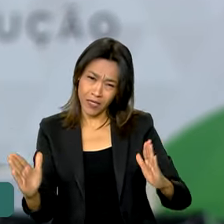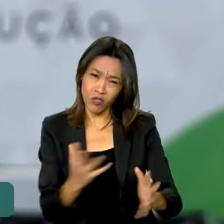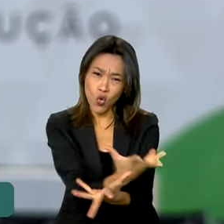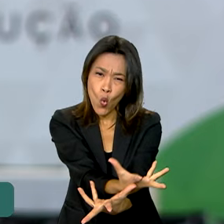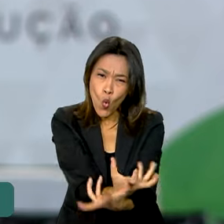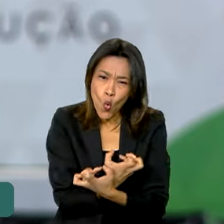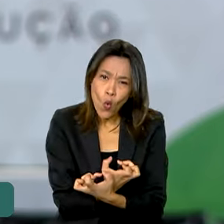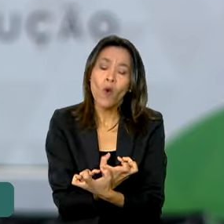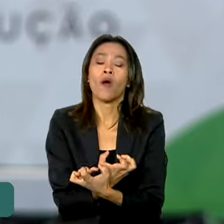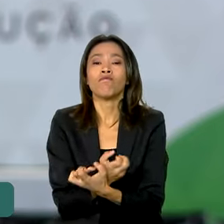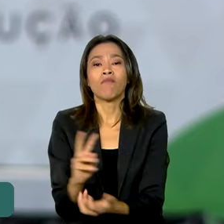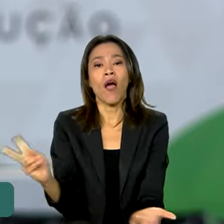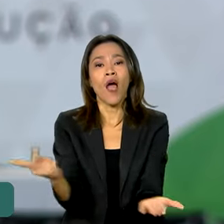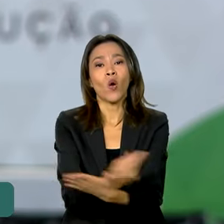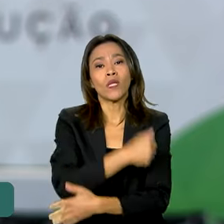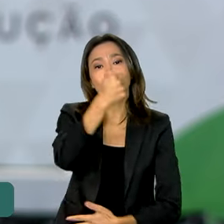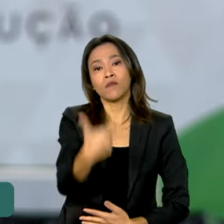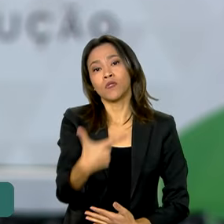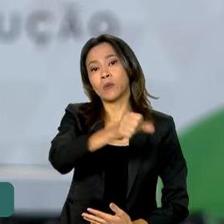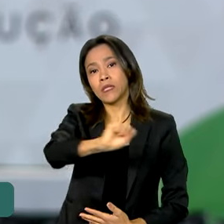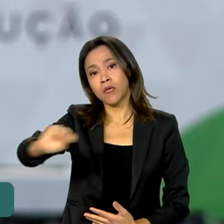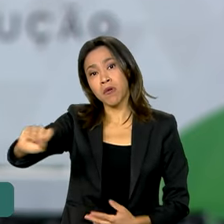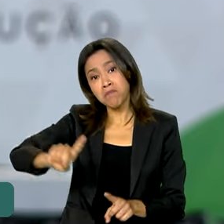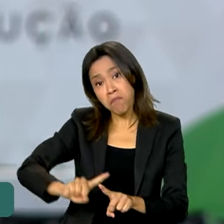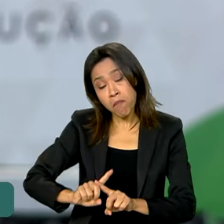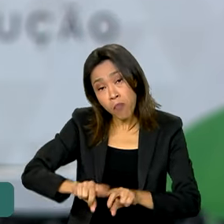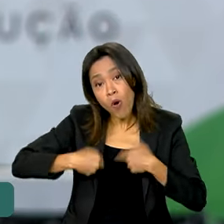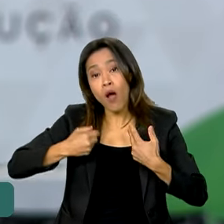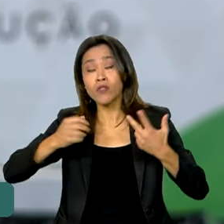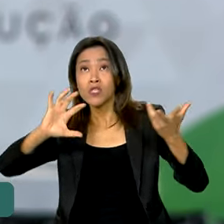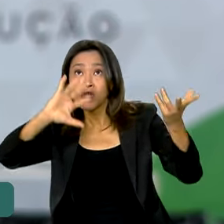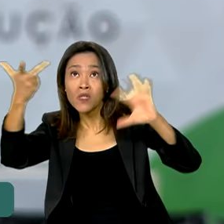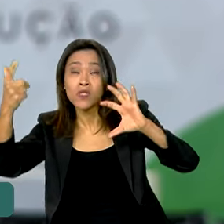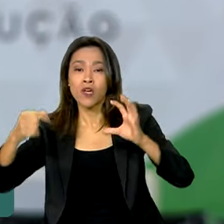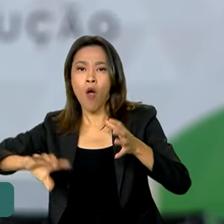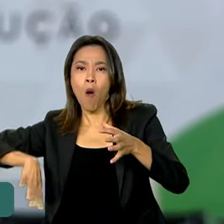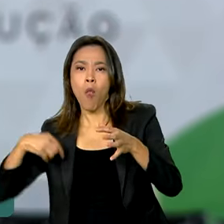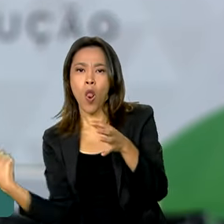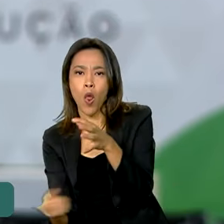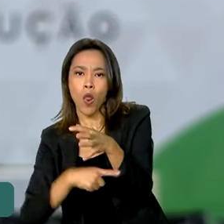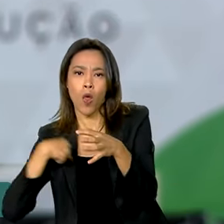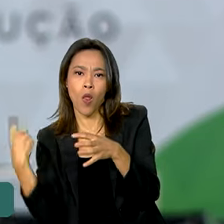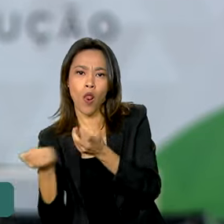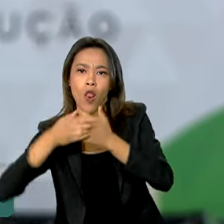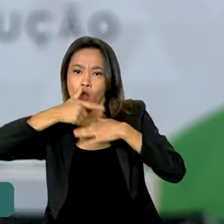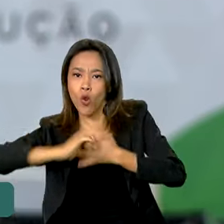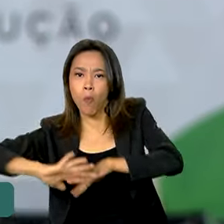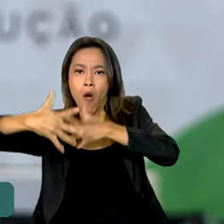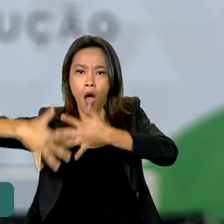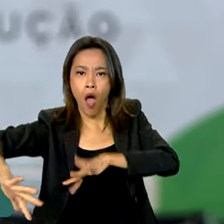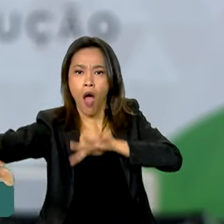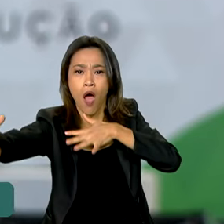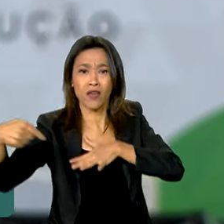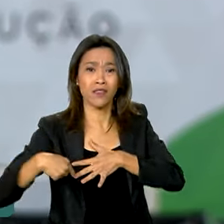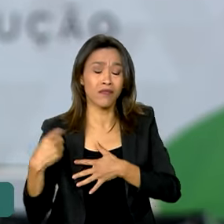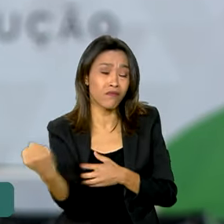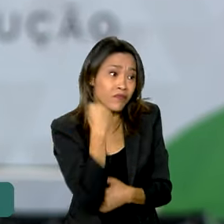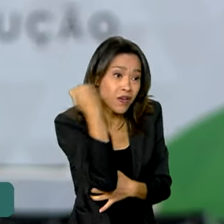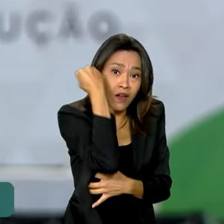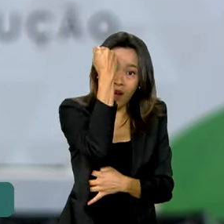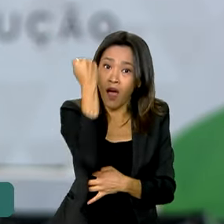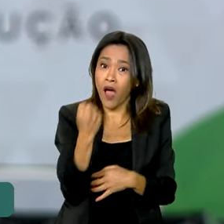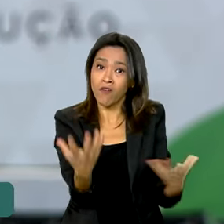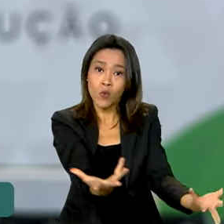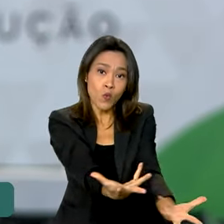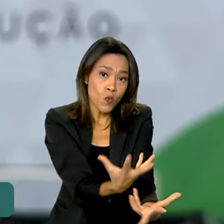segundo semestre, mas a mudança do clima e os efeitos do El Ninho anteciparam e agravaram a estiagem. Em maio,